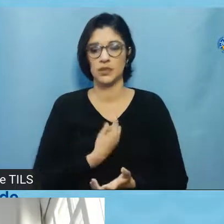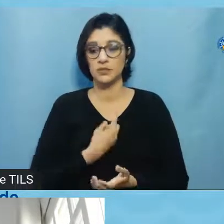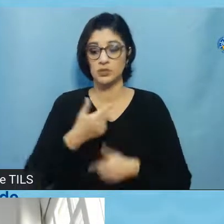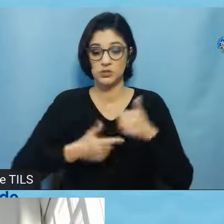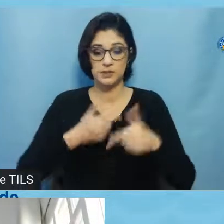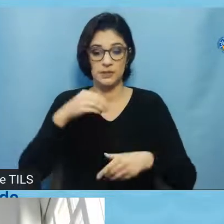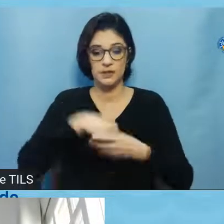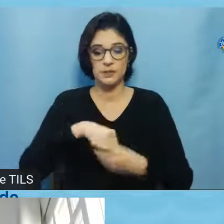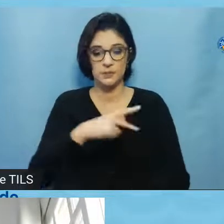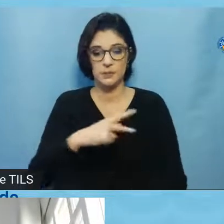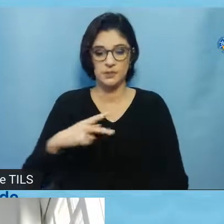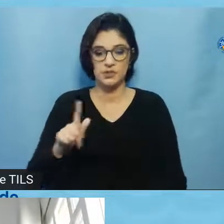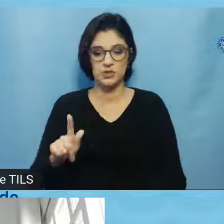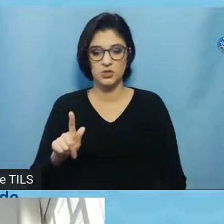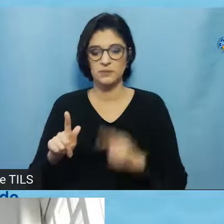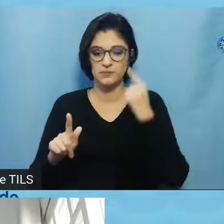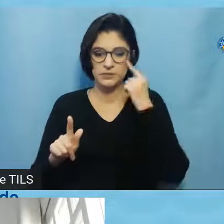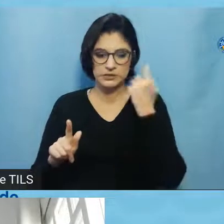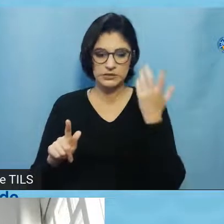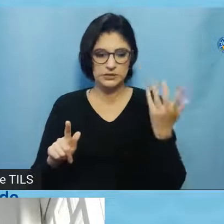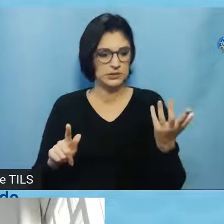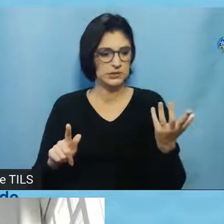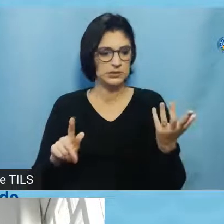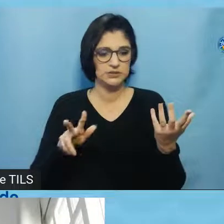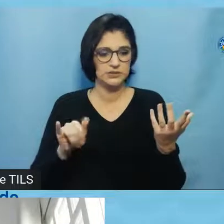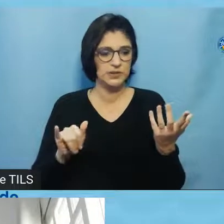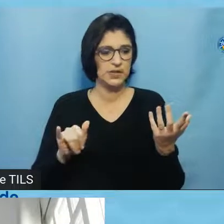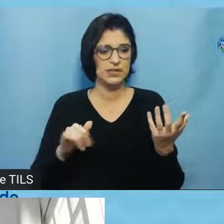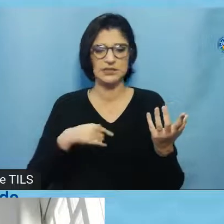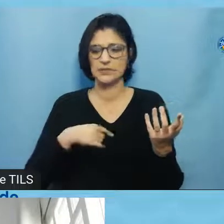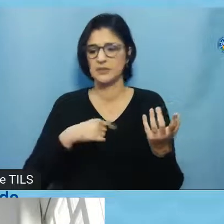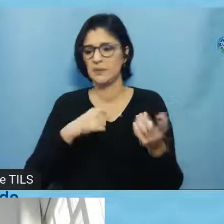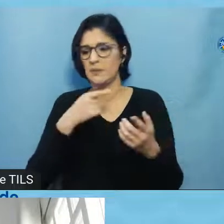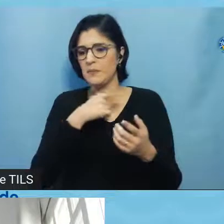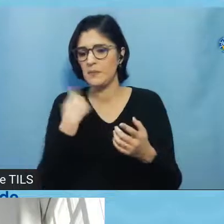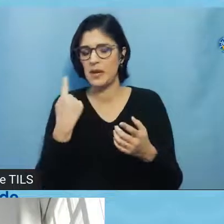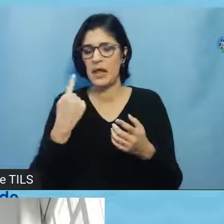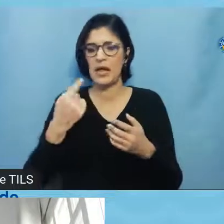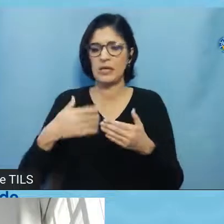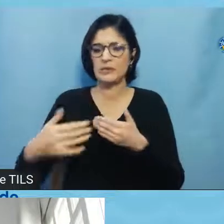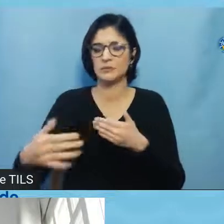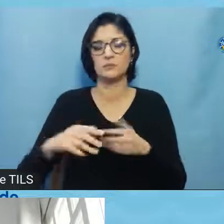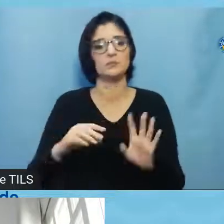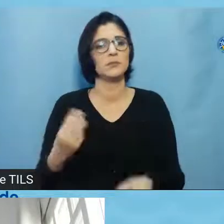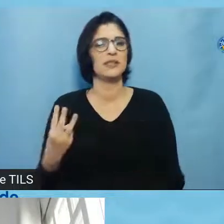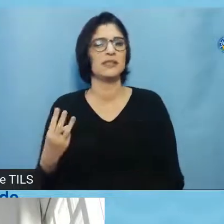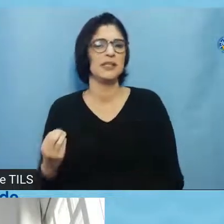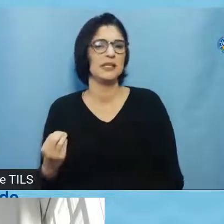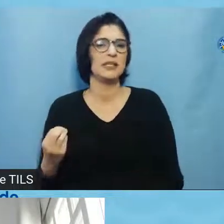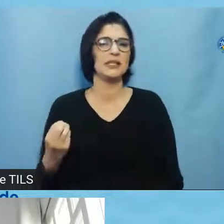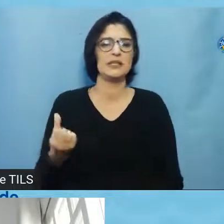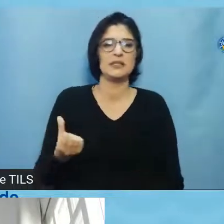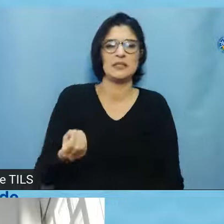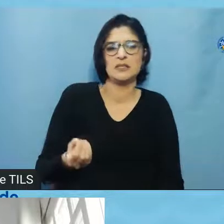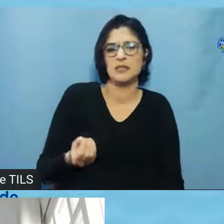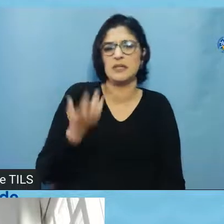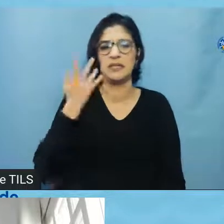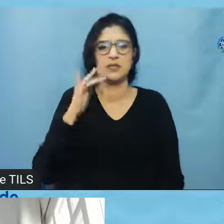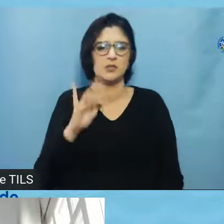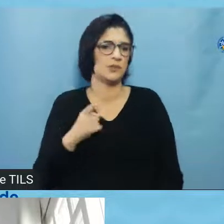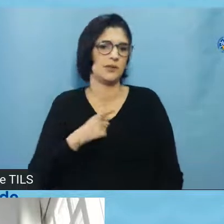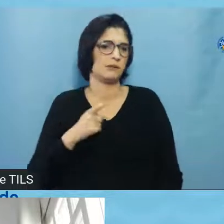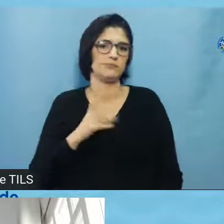às vezes pensar, vai comprometer, né? No prazo de 30 dias, 45, 60 dias, não compromete uma